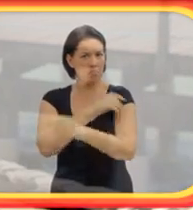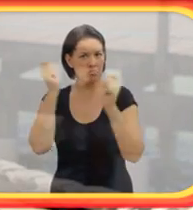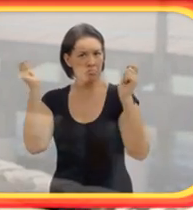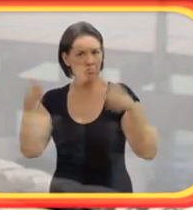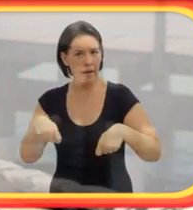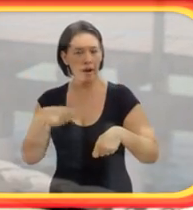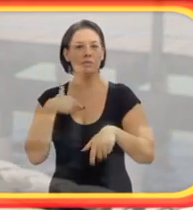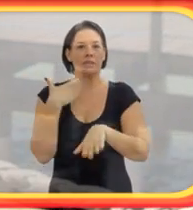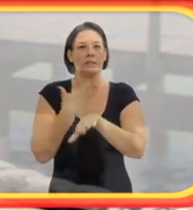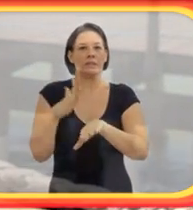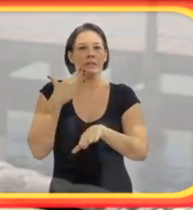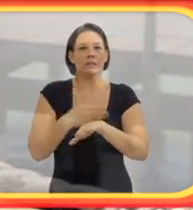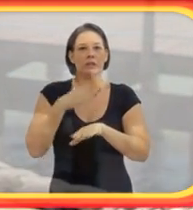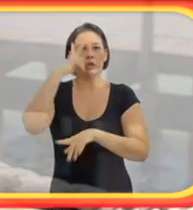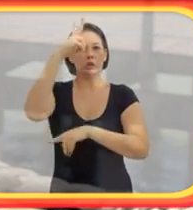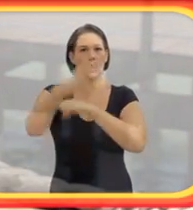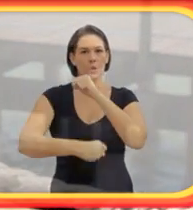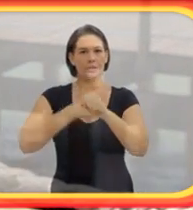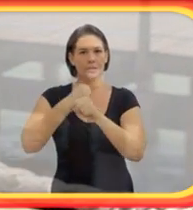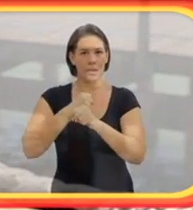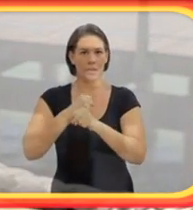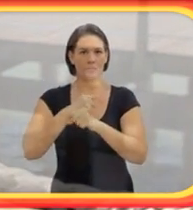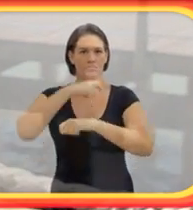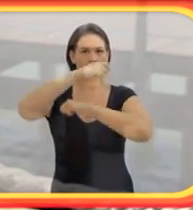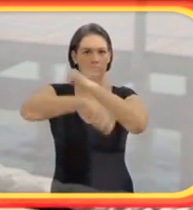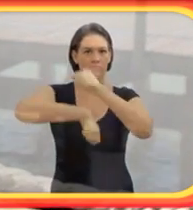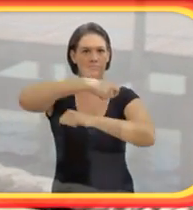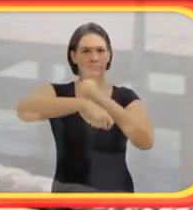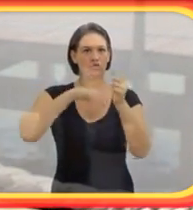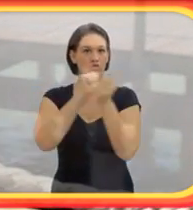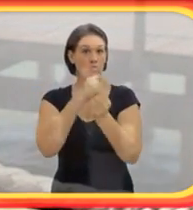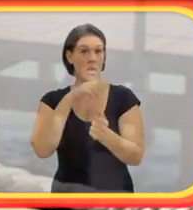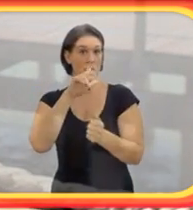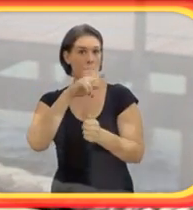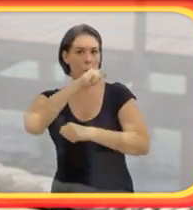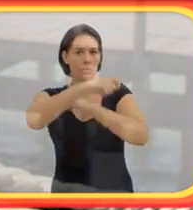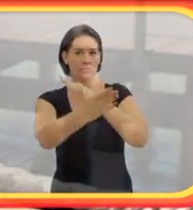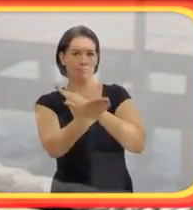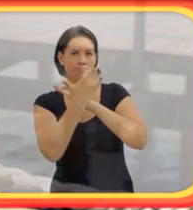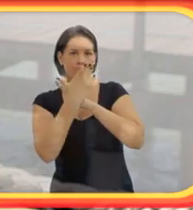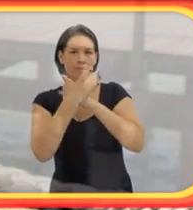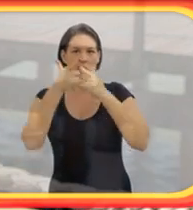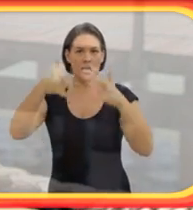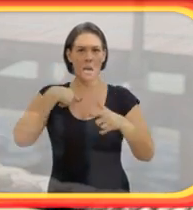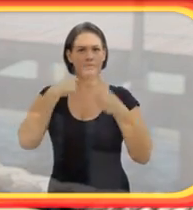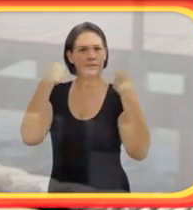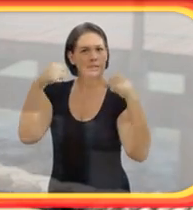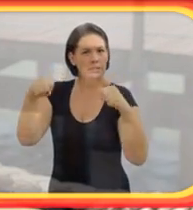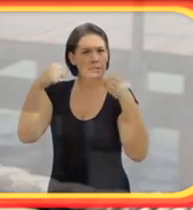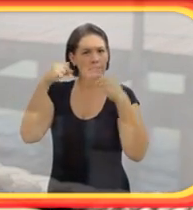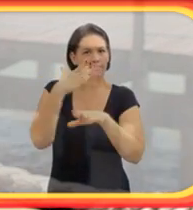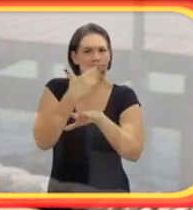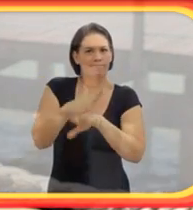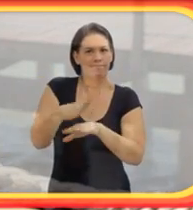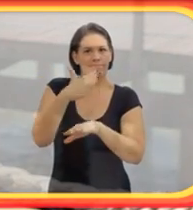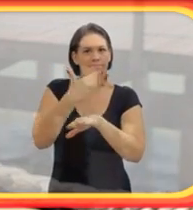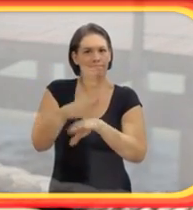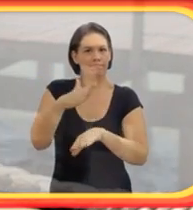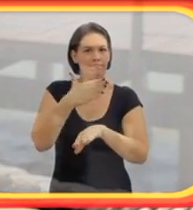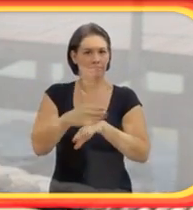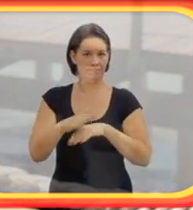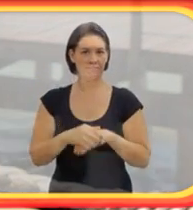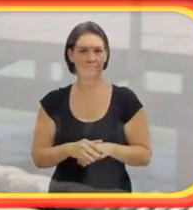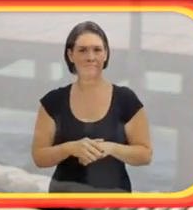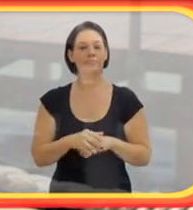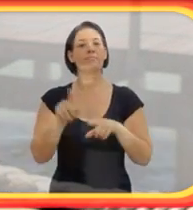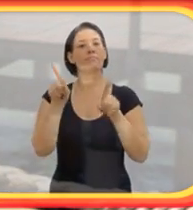parafusar uma rodana em cima da minha cama e eu fazia o exercício com o meu braço, com uma latinha pendurada com areia, todos